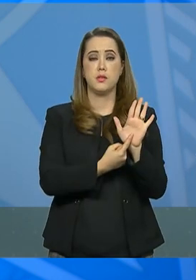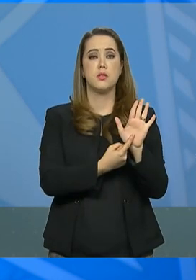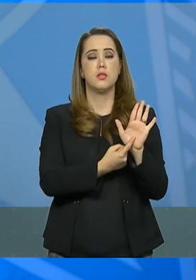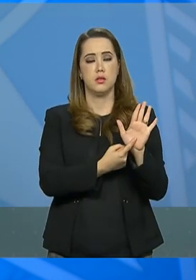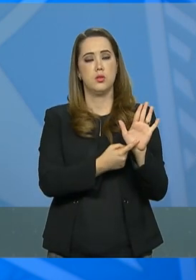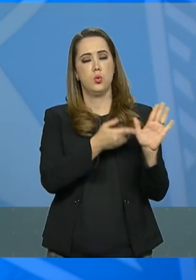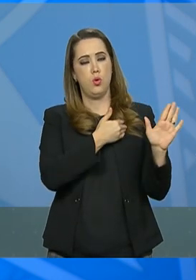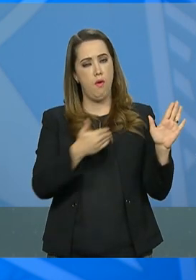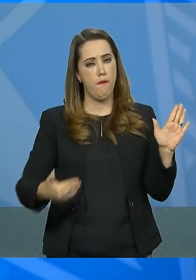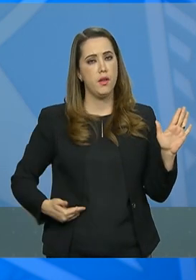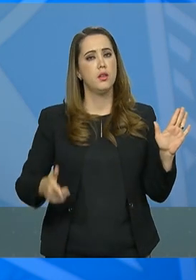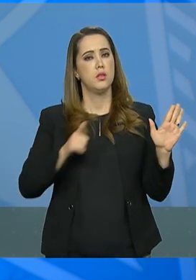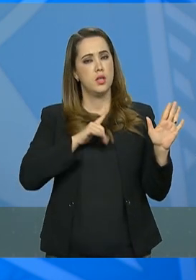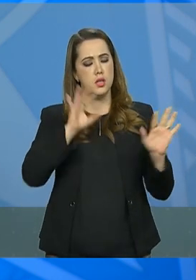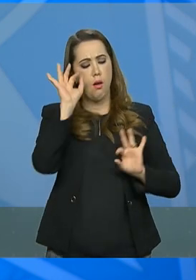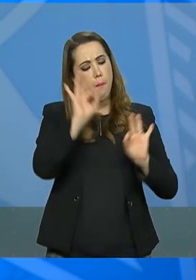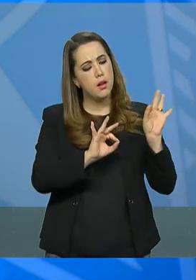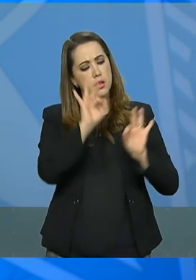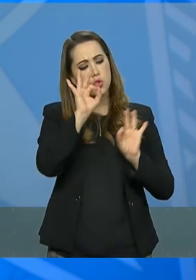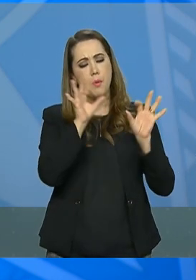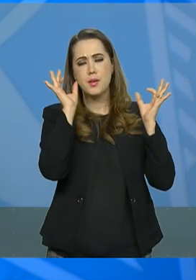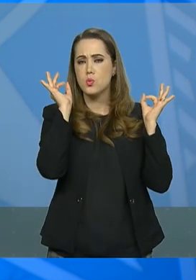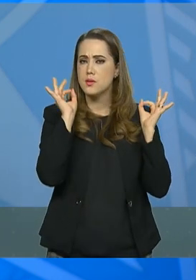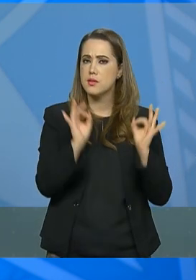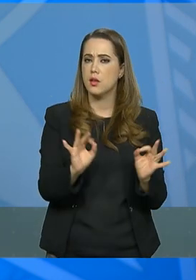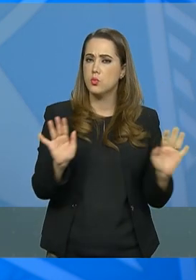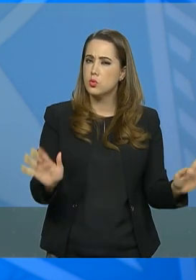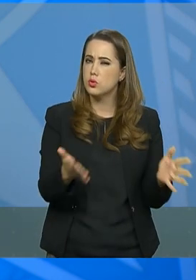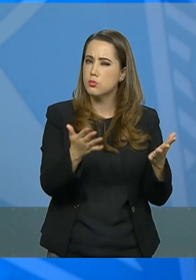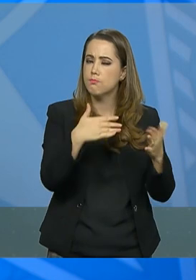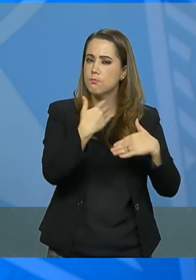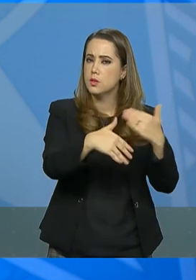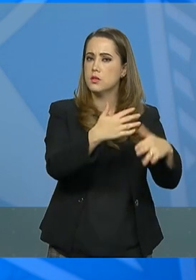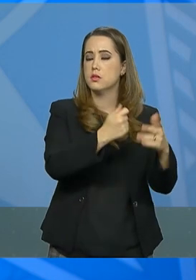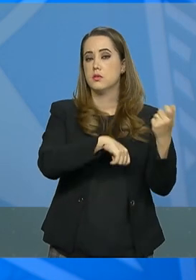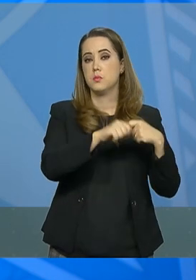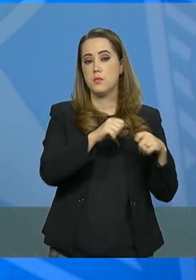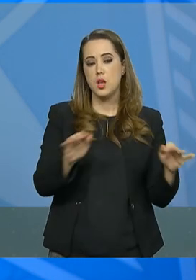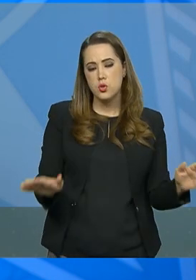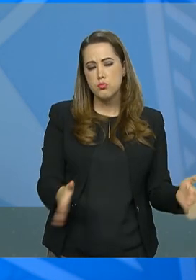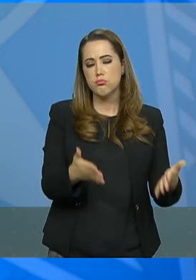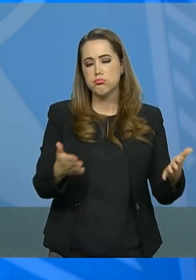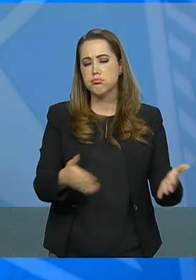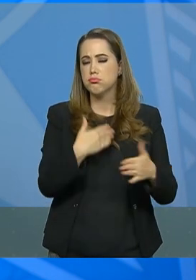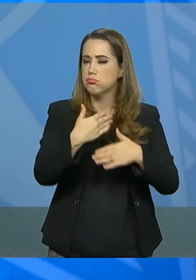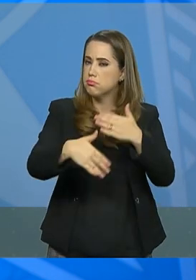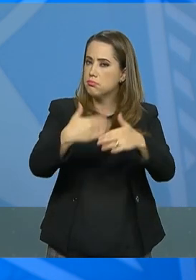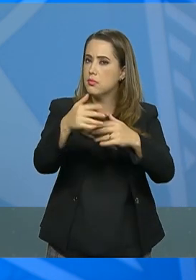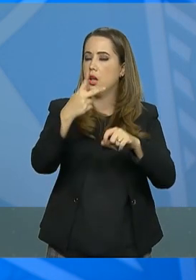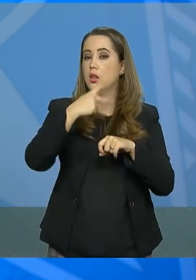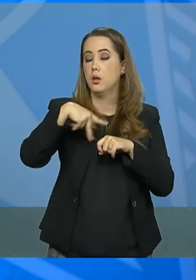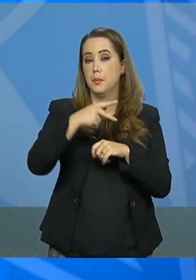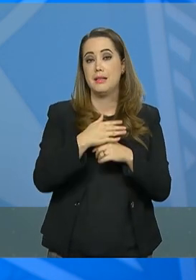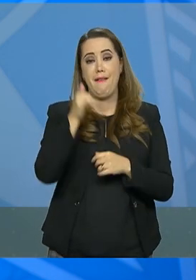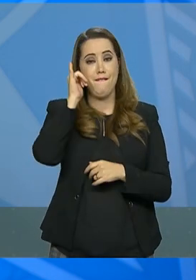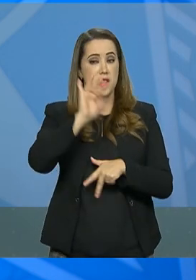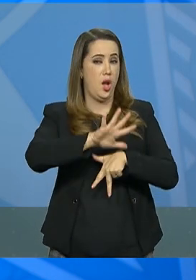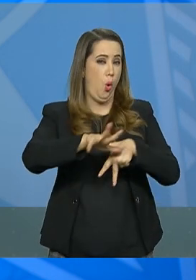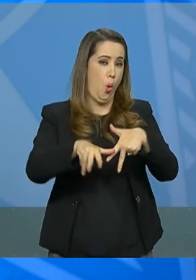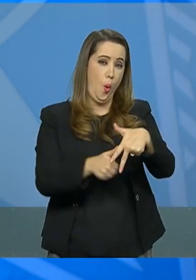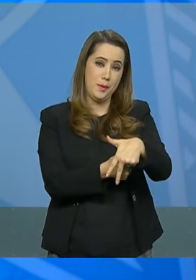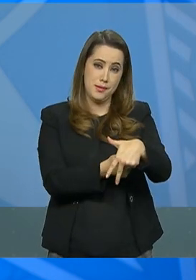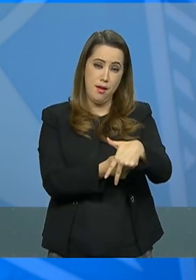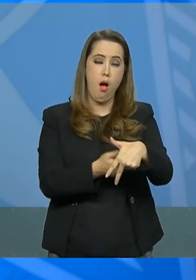o crescimento econômico, estimular o desenvolvimento nacional, combater a corrupção